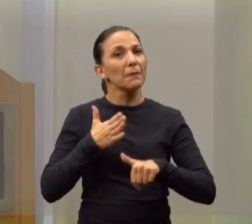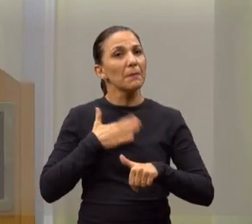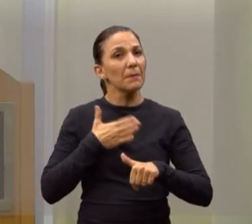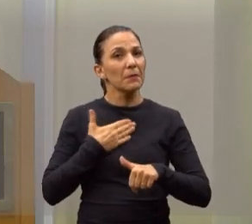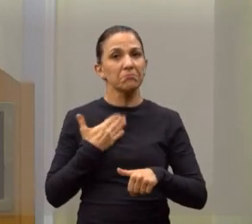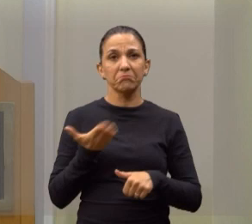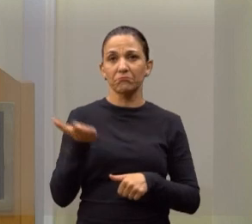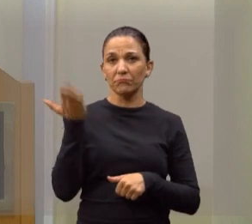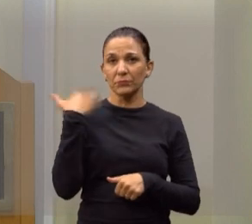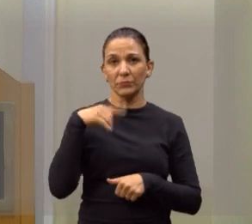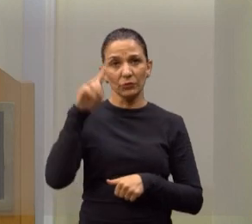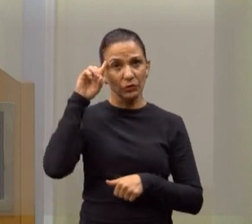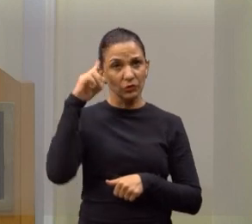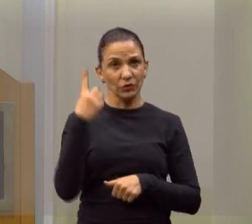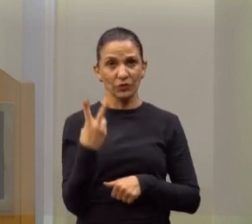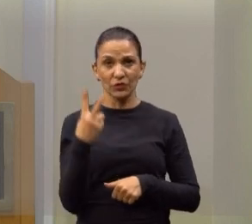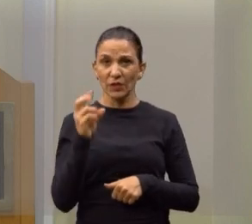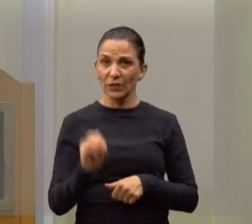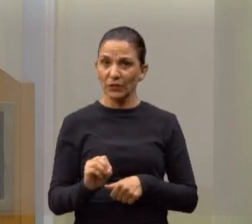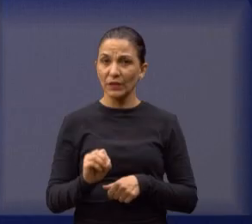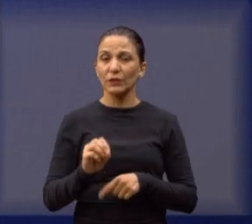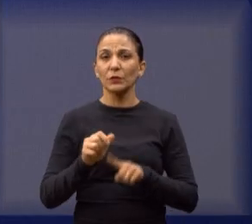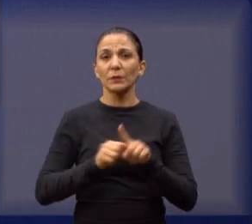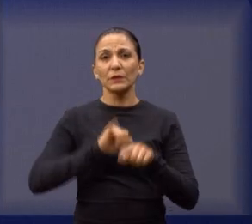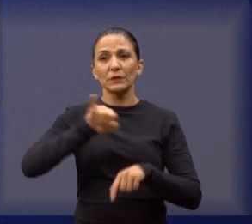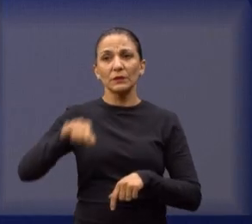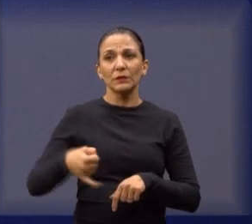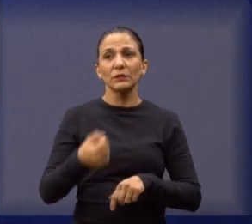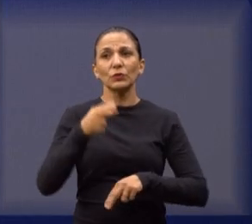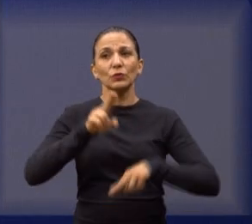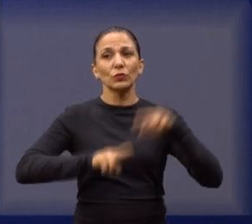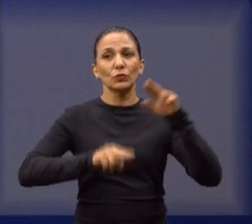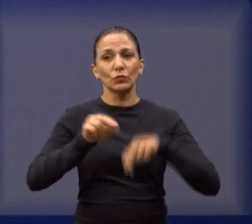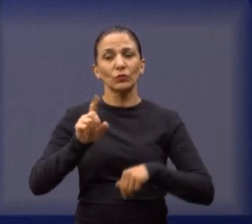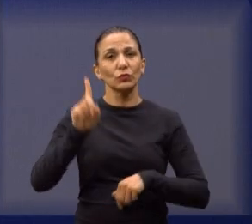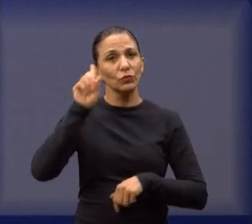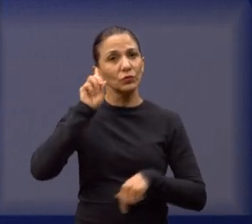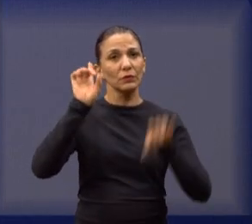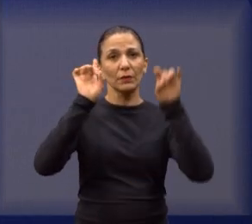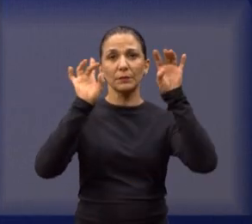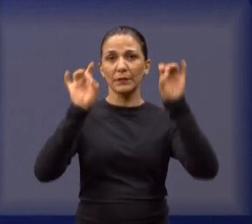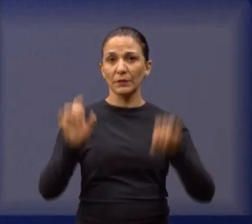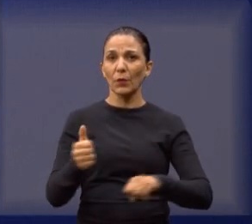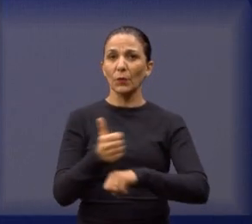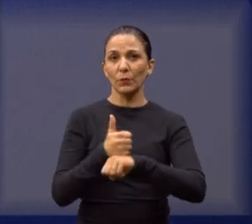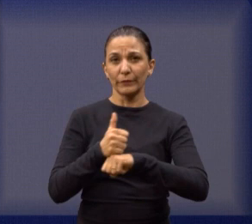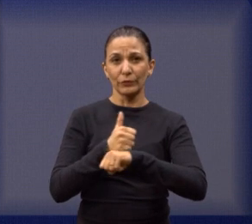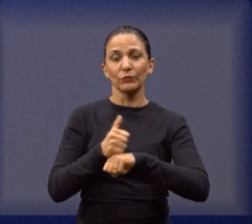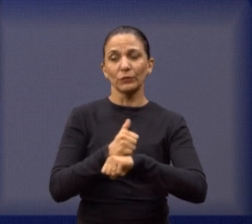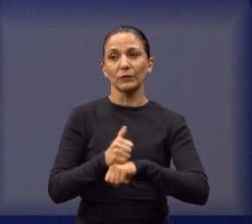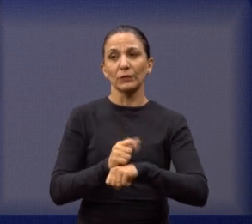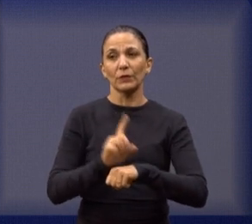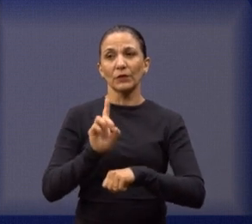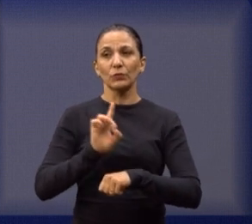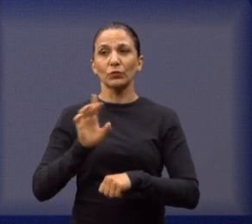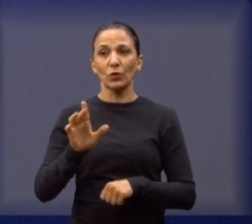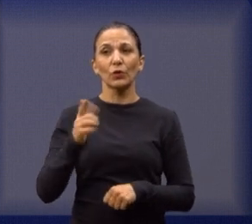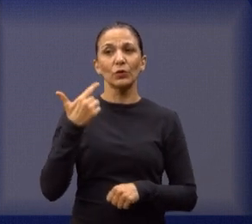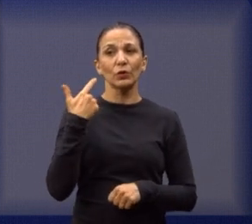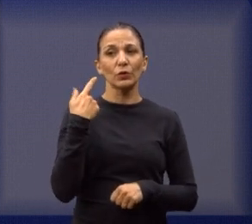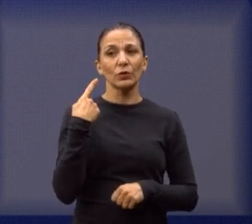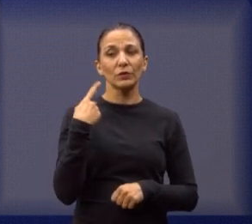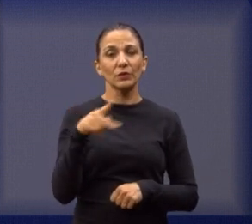E hoje, dia 20 de julho, o Dia do Vigilante. Então, fiz aqui parabéns aos vigilantes, não apenas pelo seu dia,